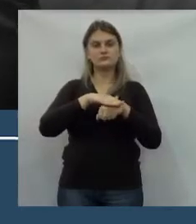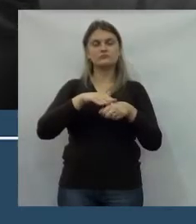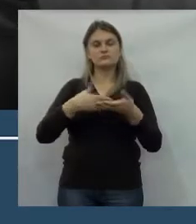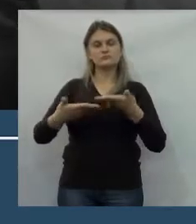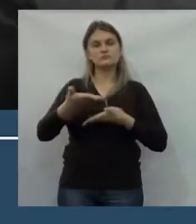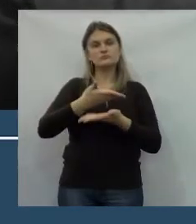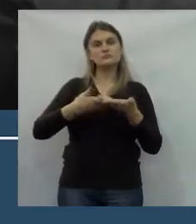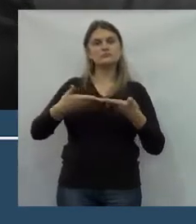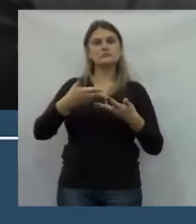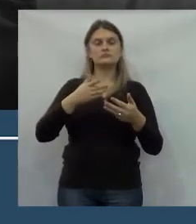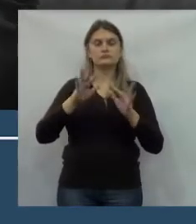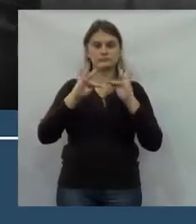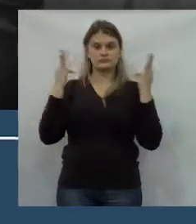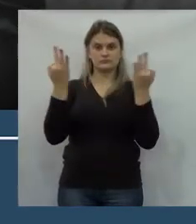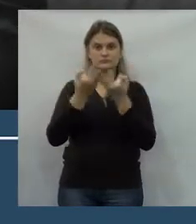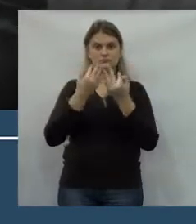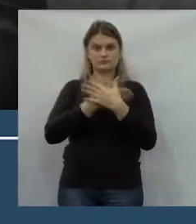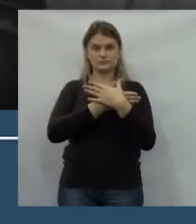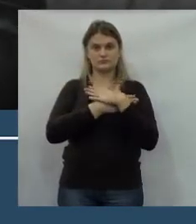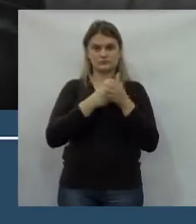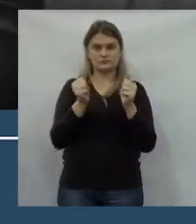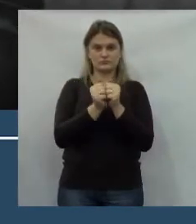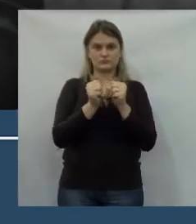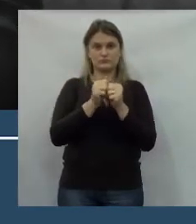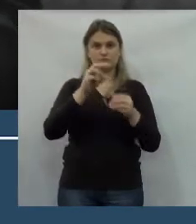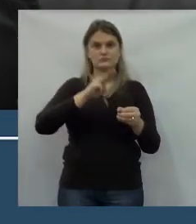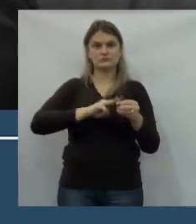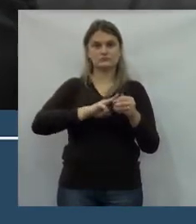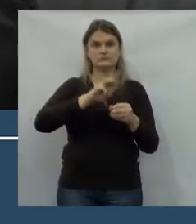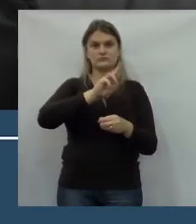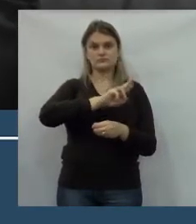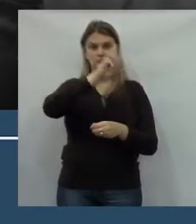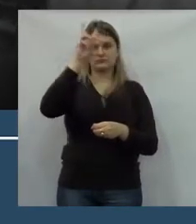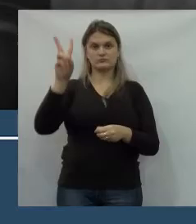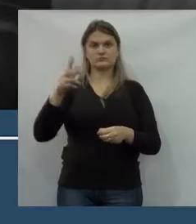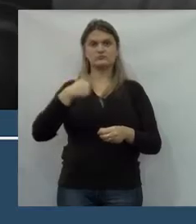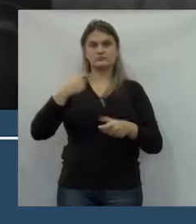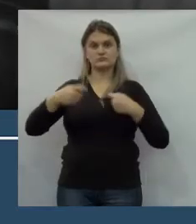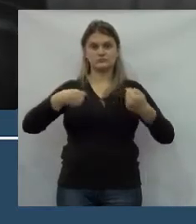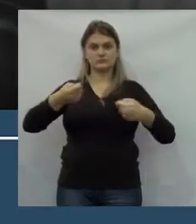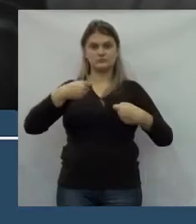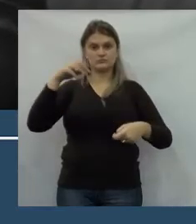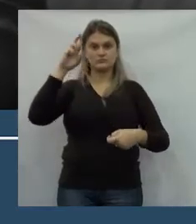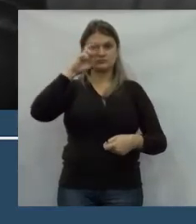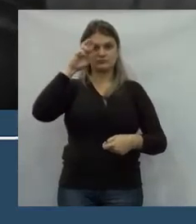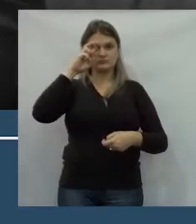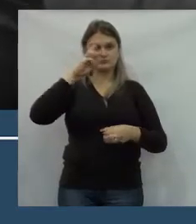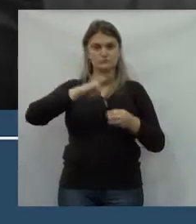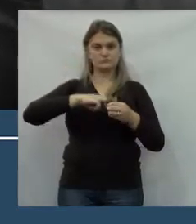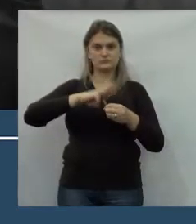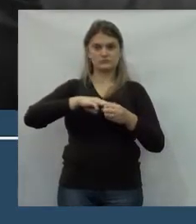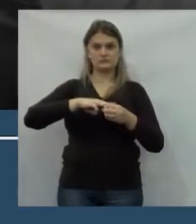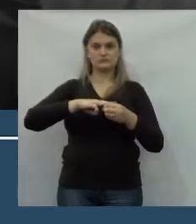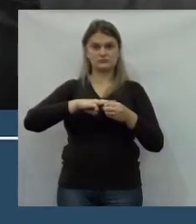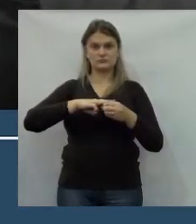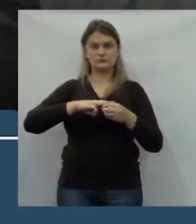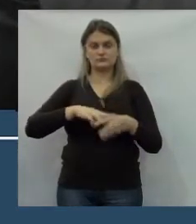da família Nuaçu com o município de Número Vitória, eu era auditor fiscal do município.